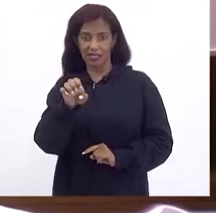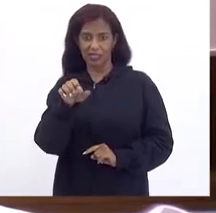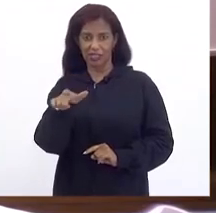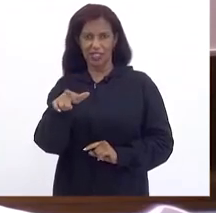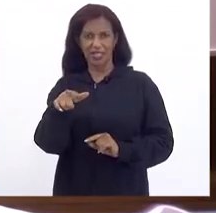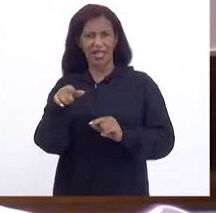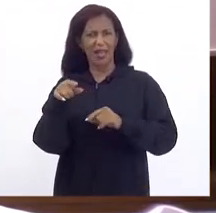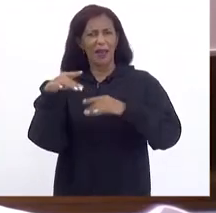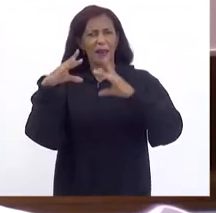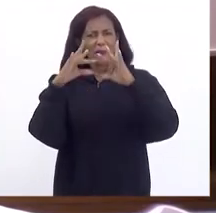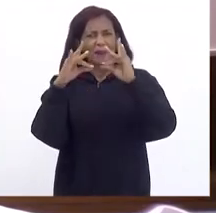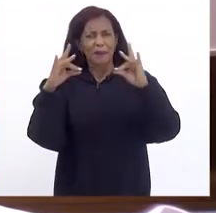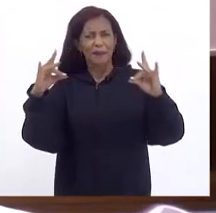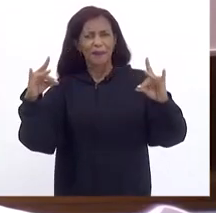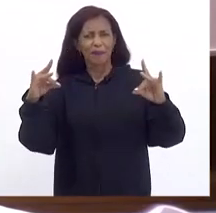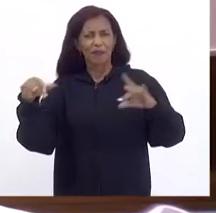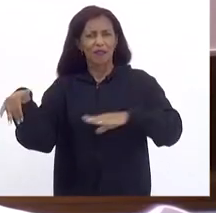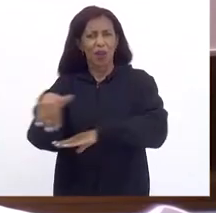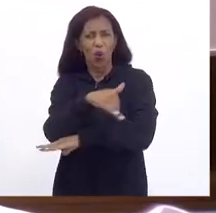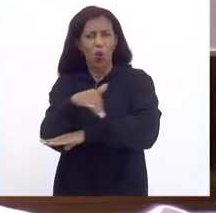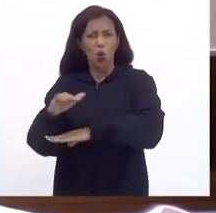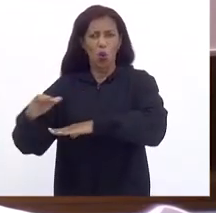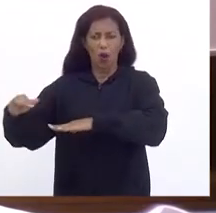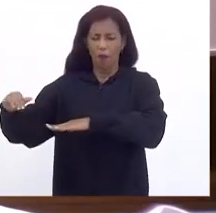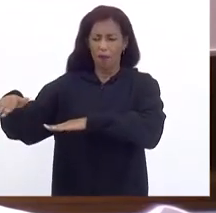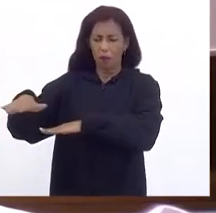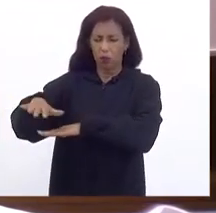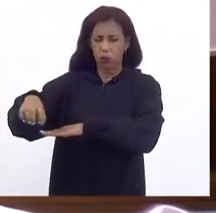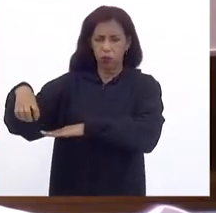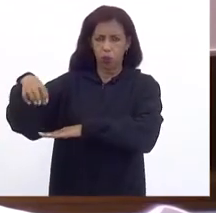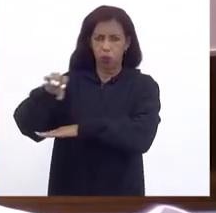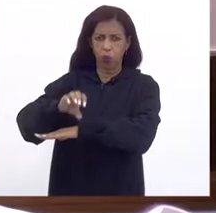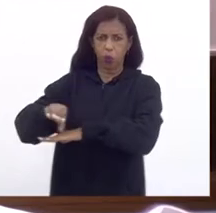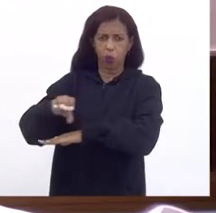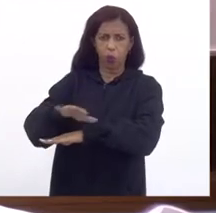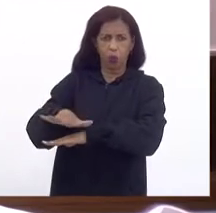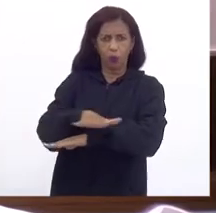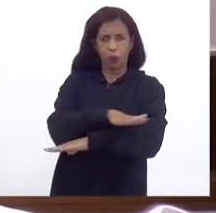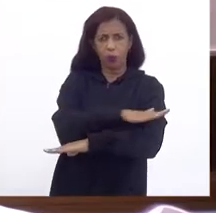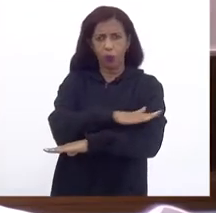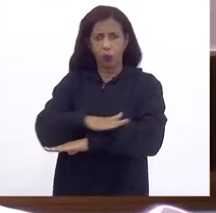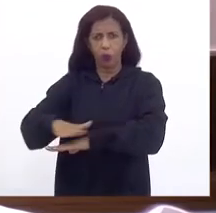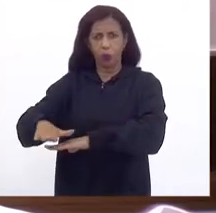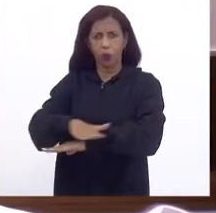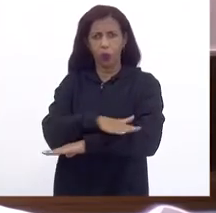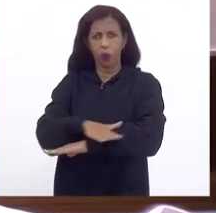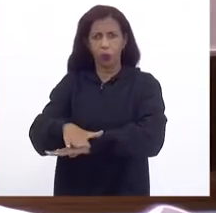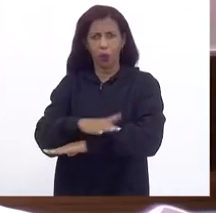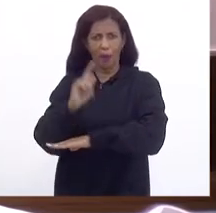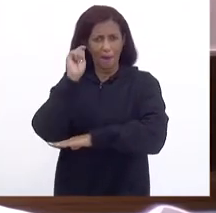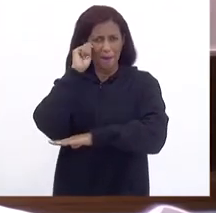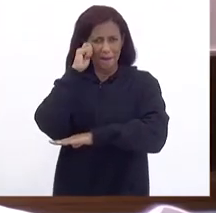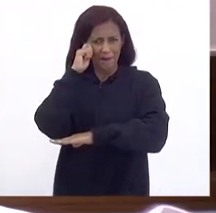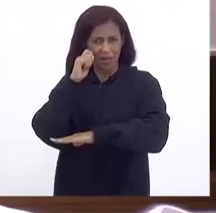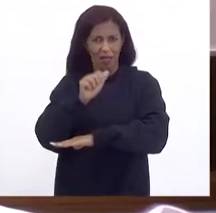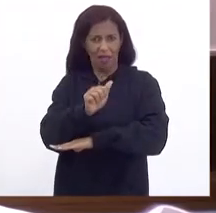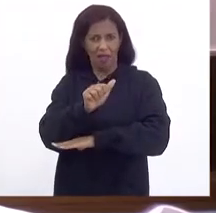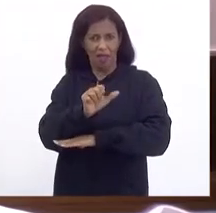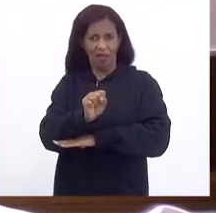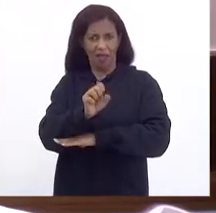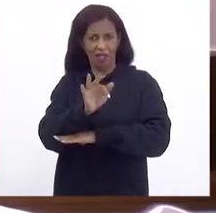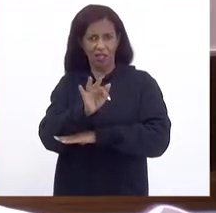asfalto Que também Deve estar Na receita Corrente Se você tem Um plano De